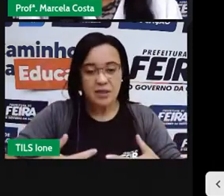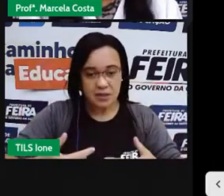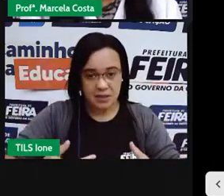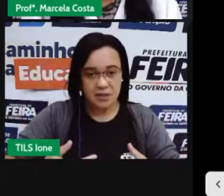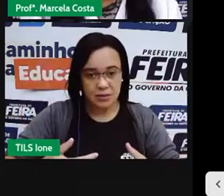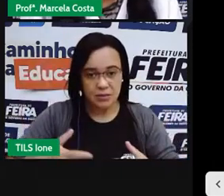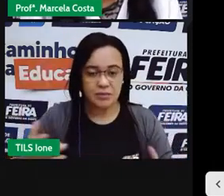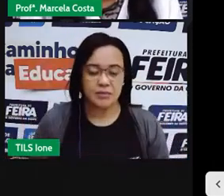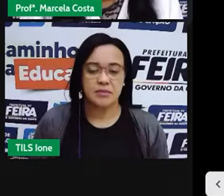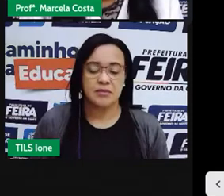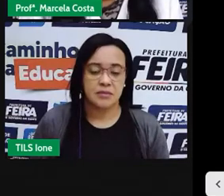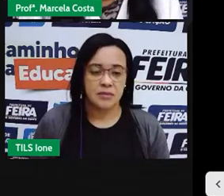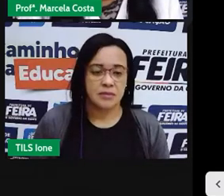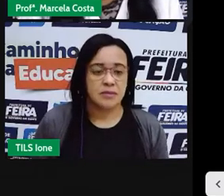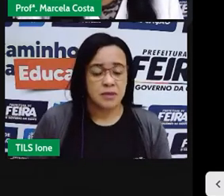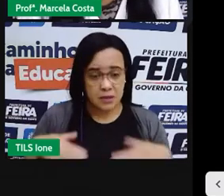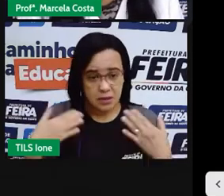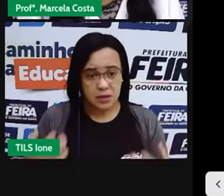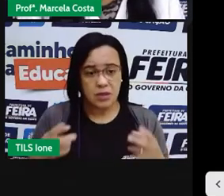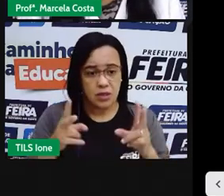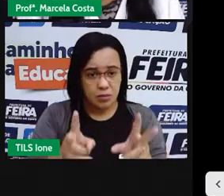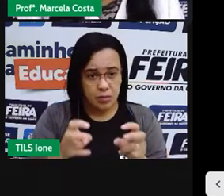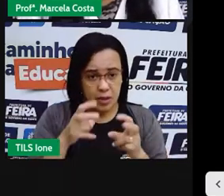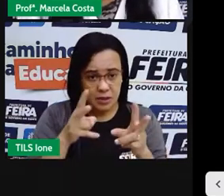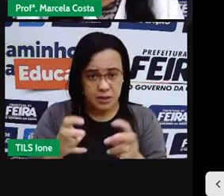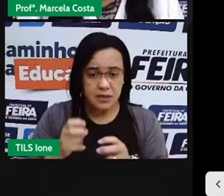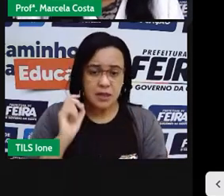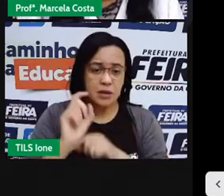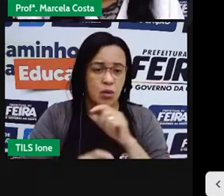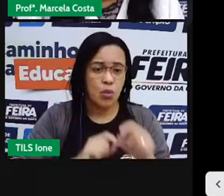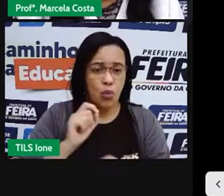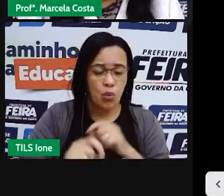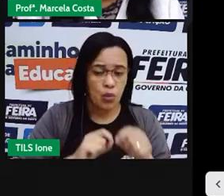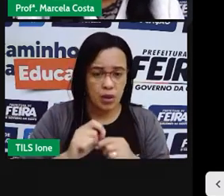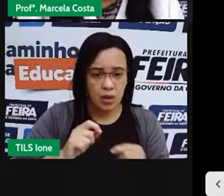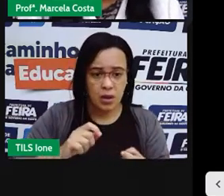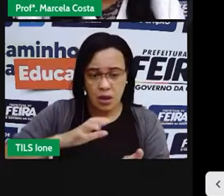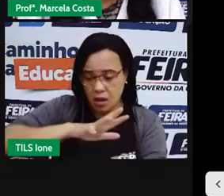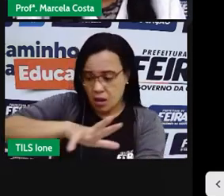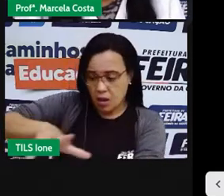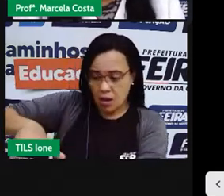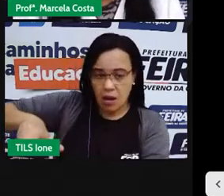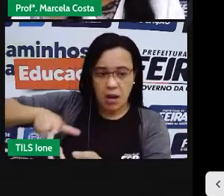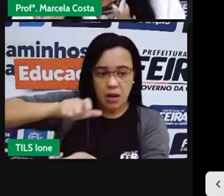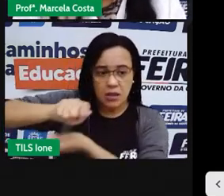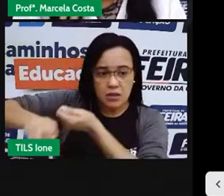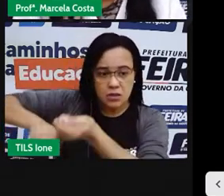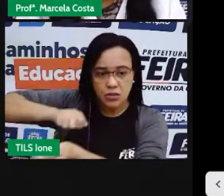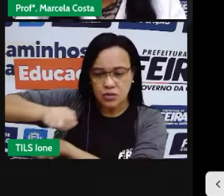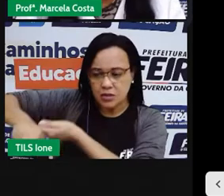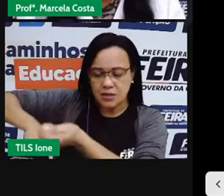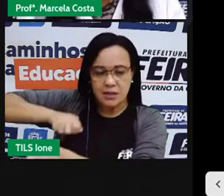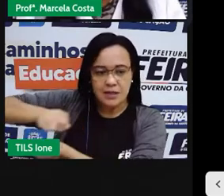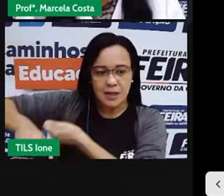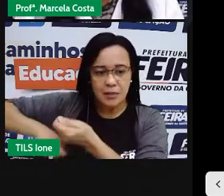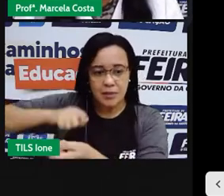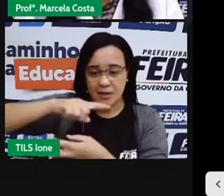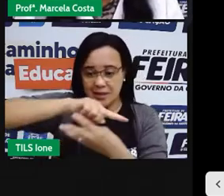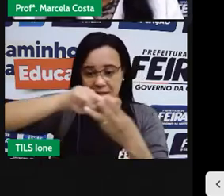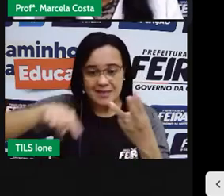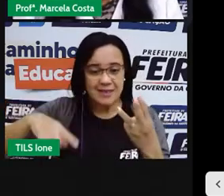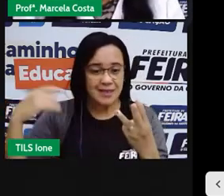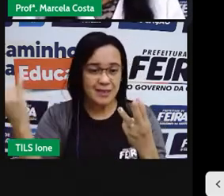percebe que a sustentabilidade está empilhada em três pilares.